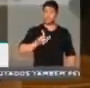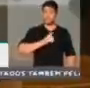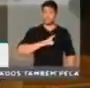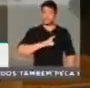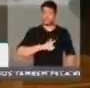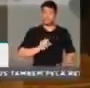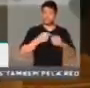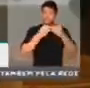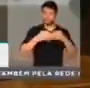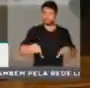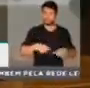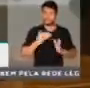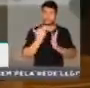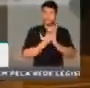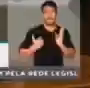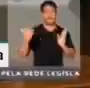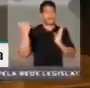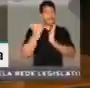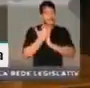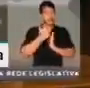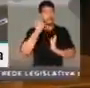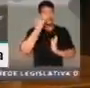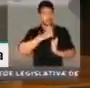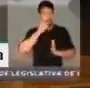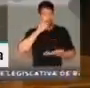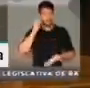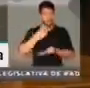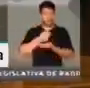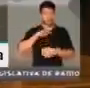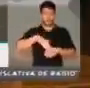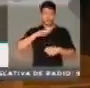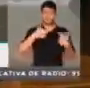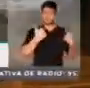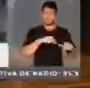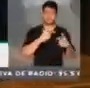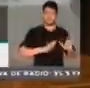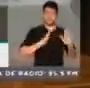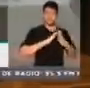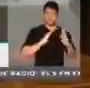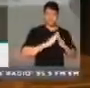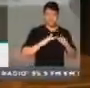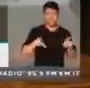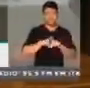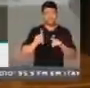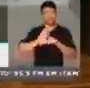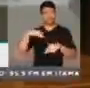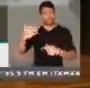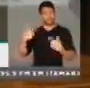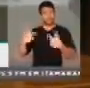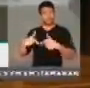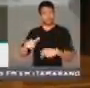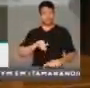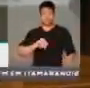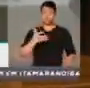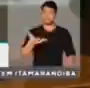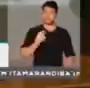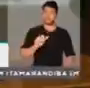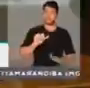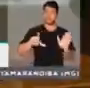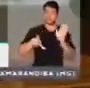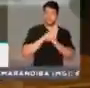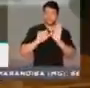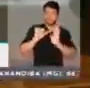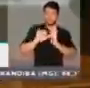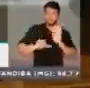aumentar as idades para as nossas aposentadas, que trabalham em casa e fora, em duas fortes jornadas. Se vocês querem reforma,